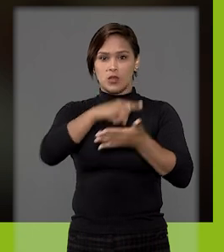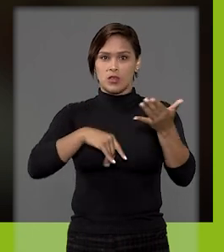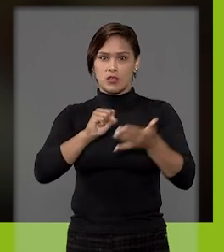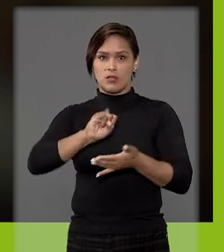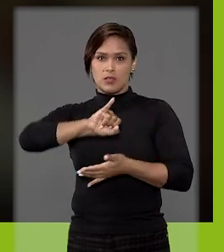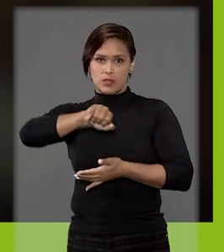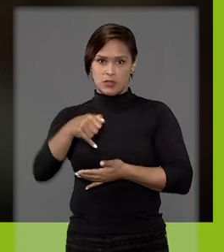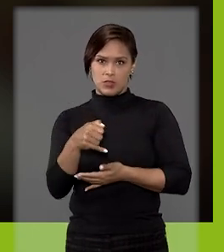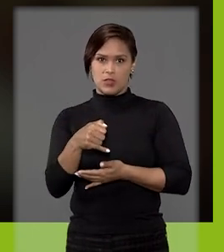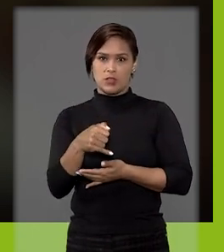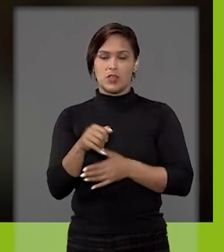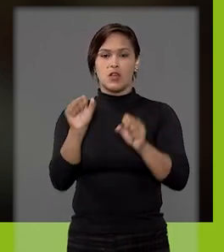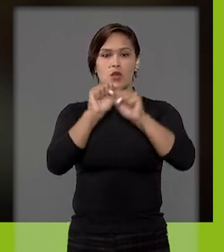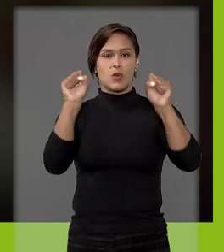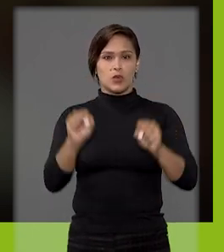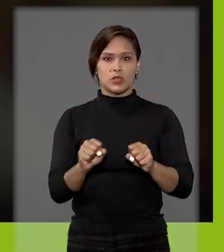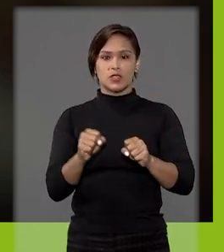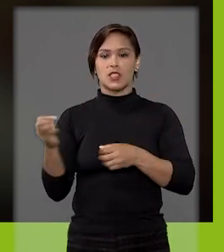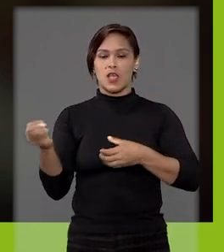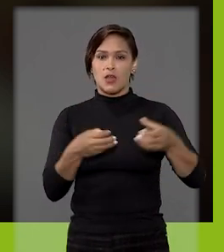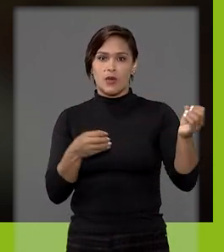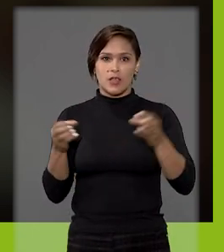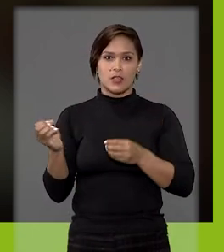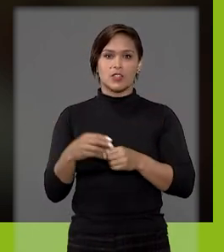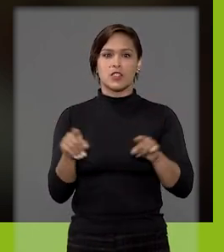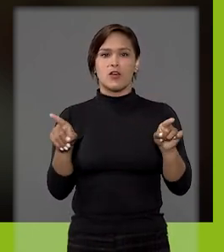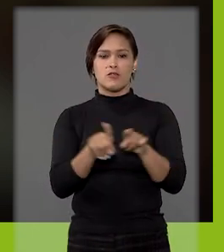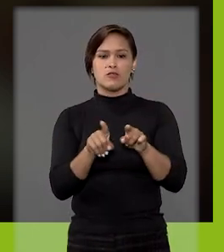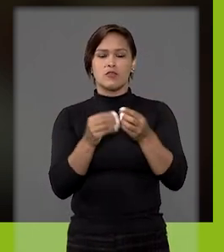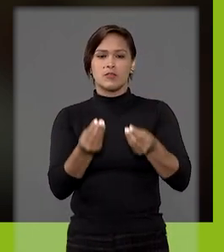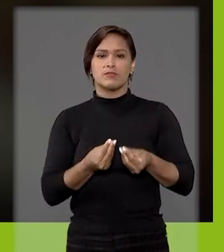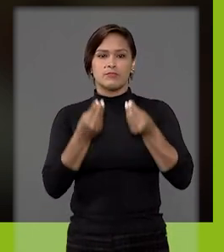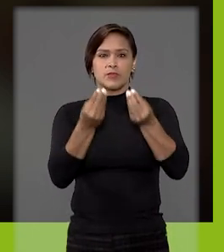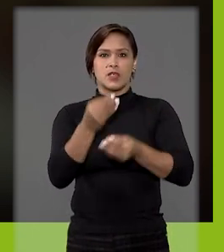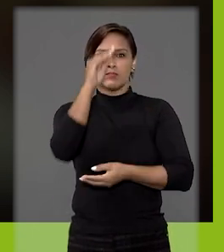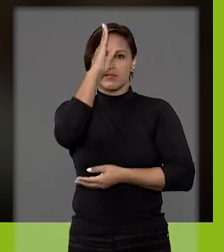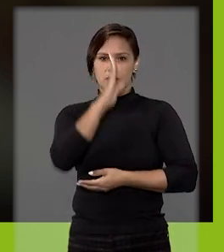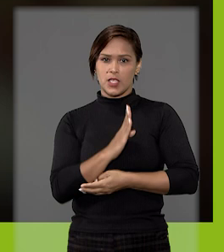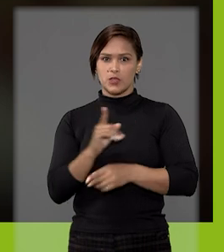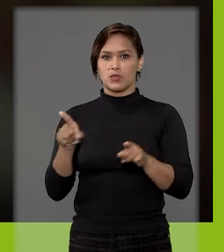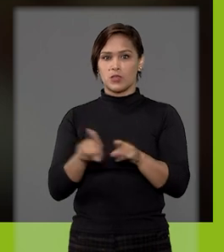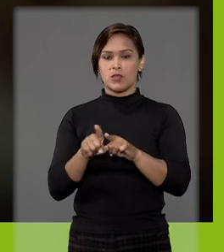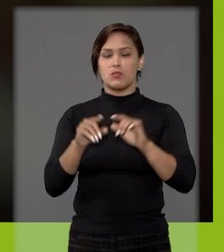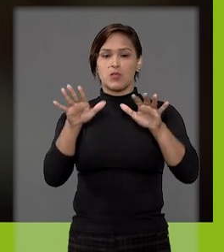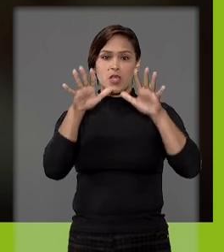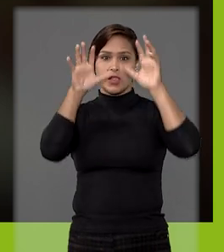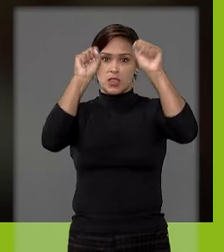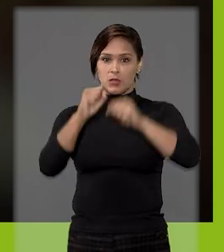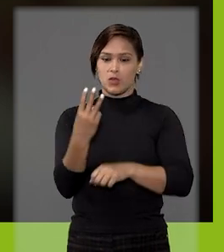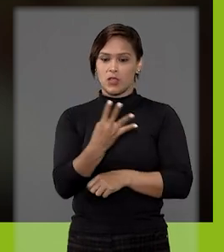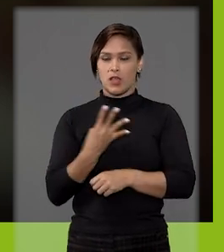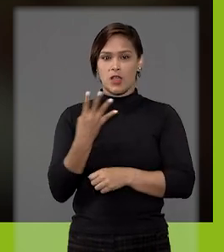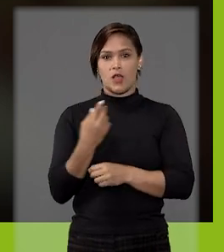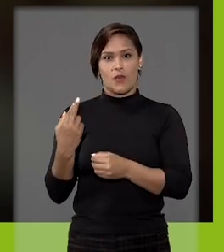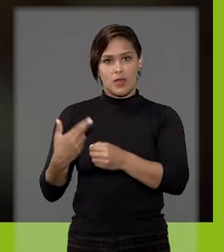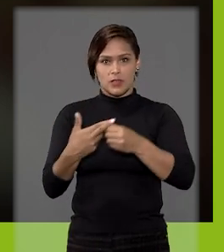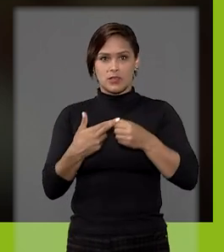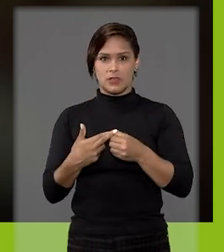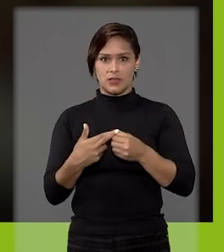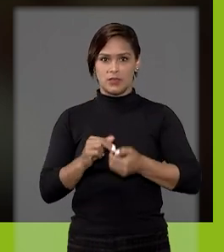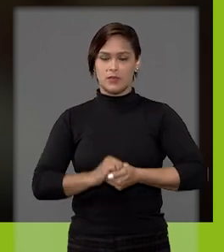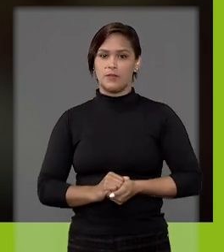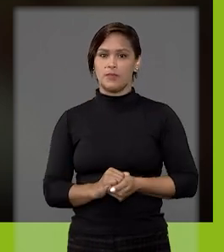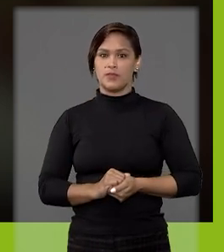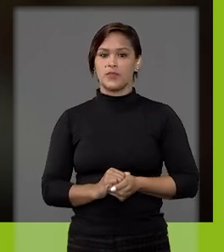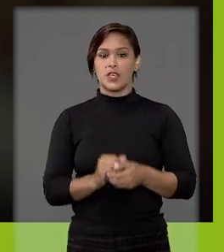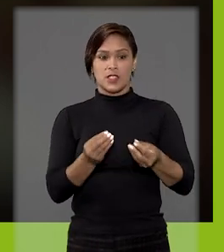STJ. O sistema e suas atualizações foram cedidos gratuitamente pelo Tribunal Regional Federal da 4ª Região,